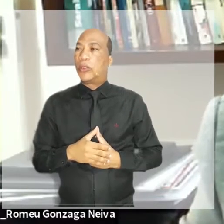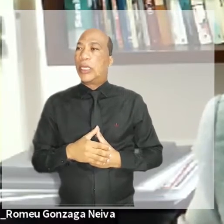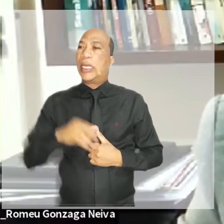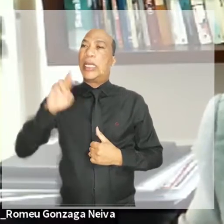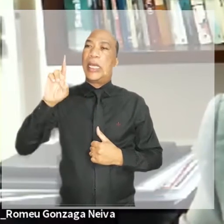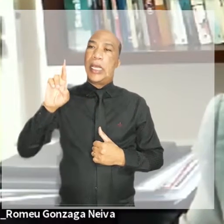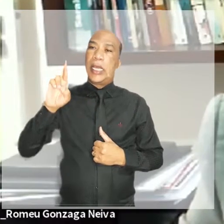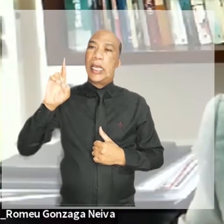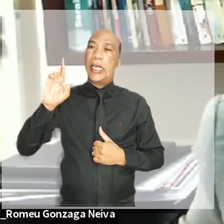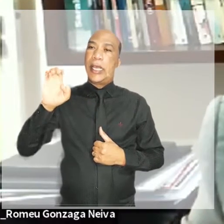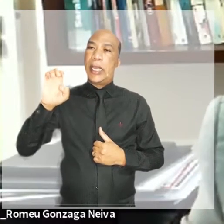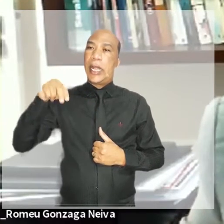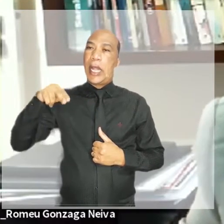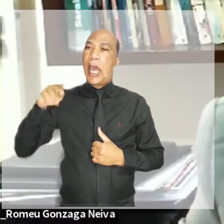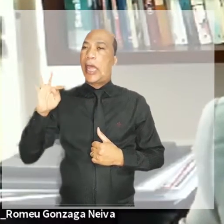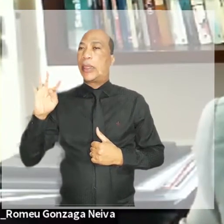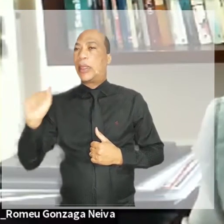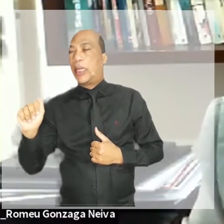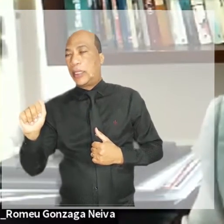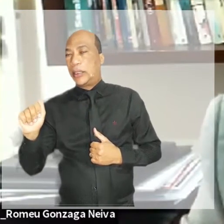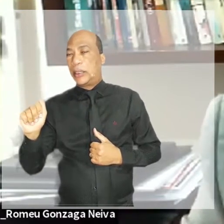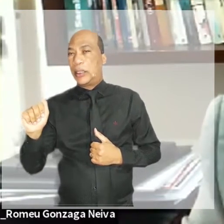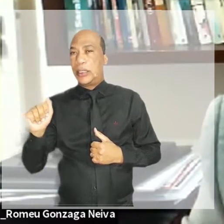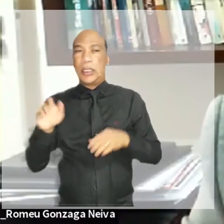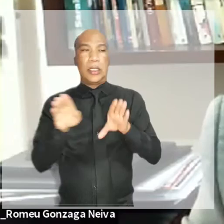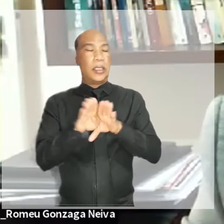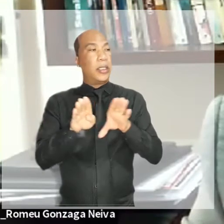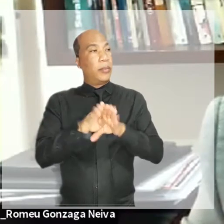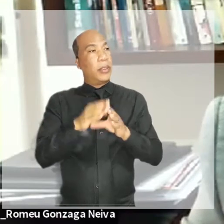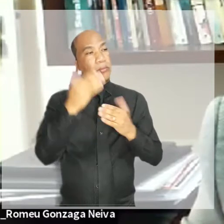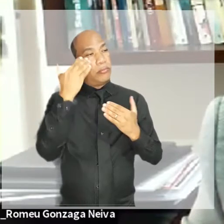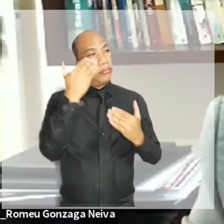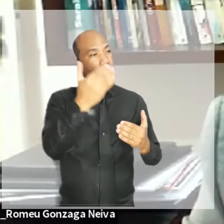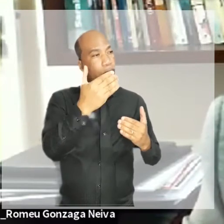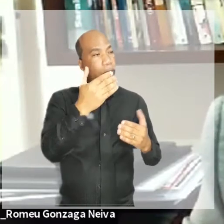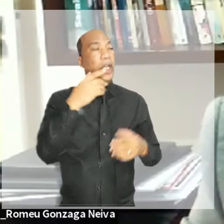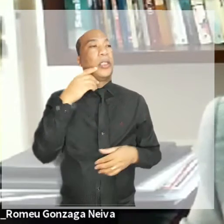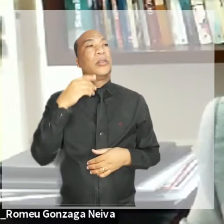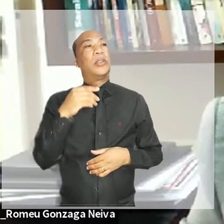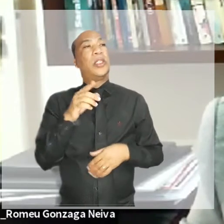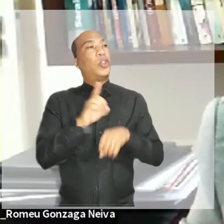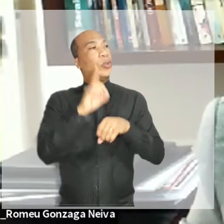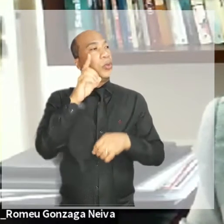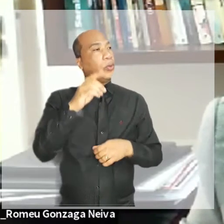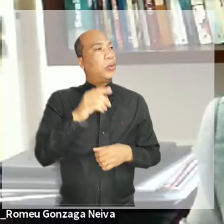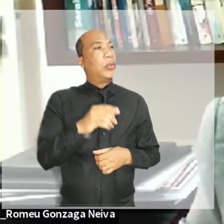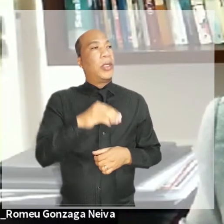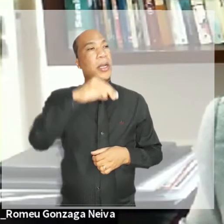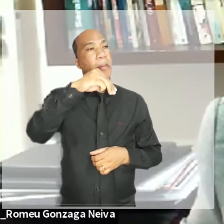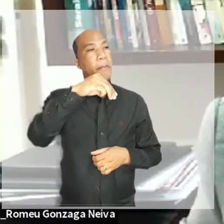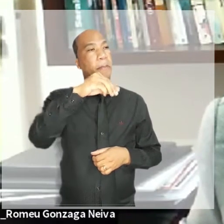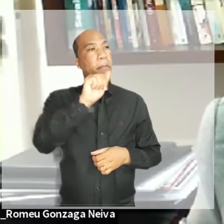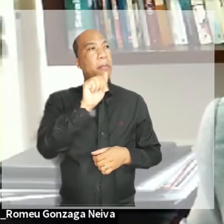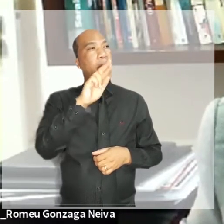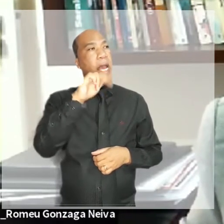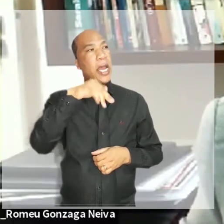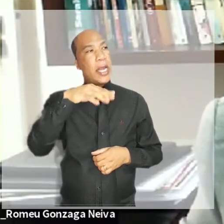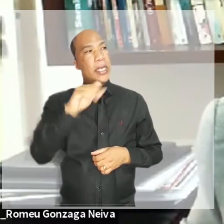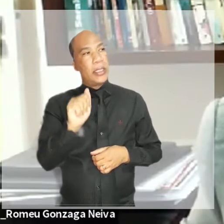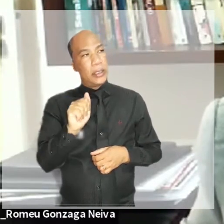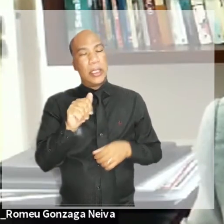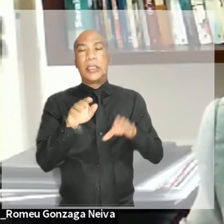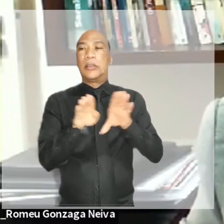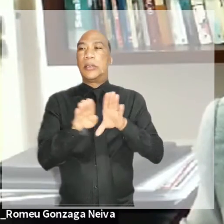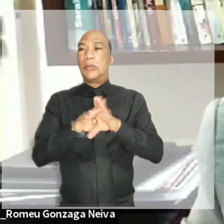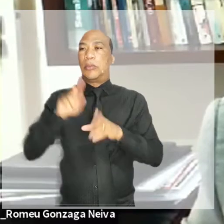a doutora Marila Guedes, que representa o nosso presidente, o presidente da Amarges, o